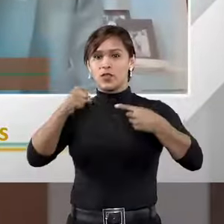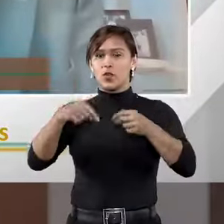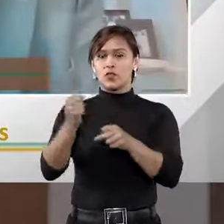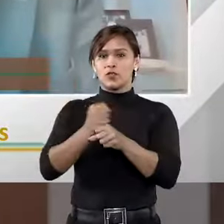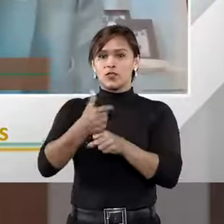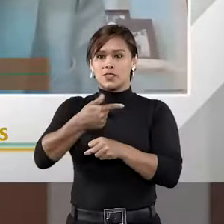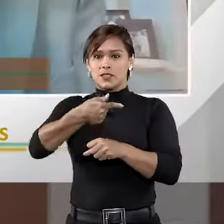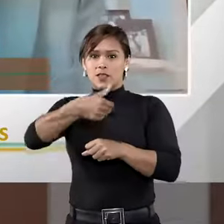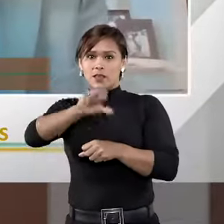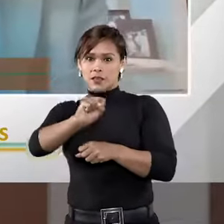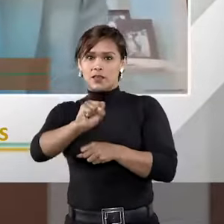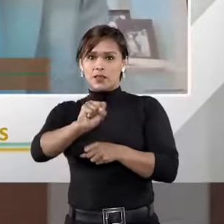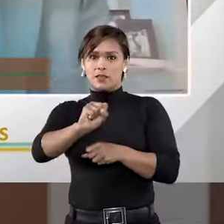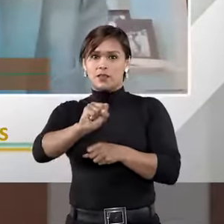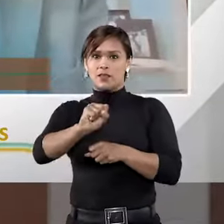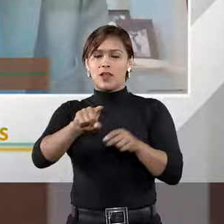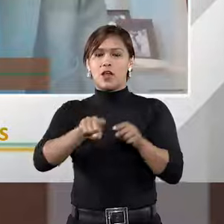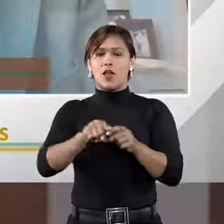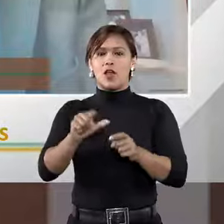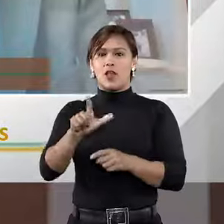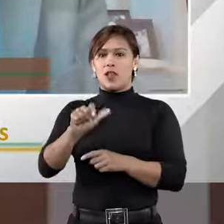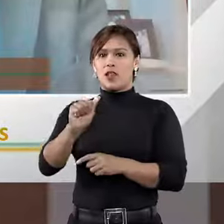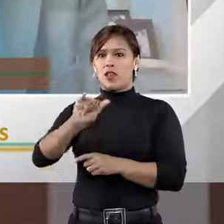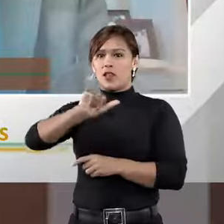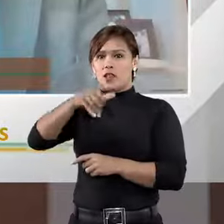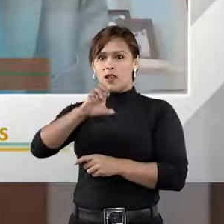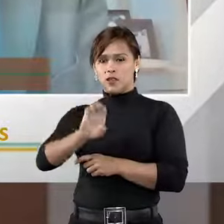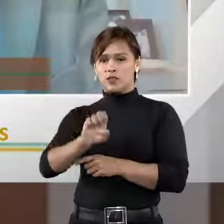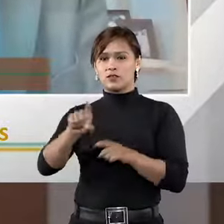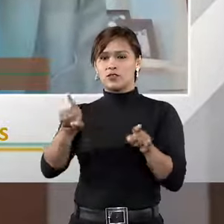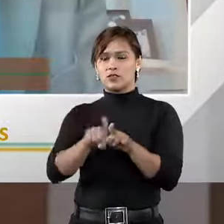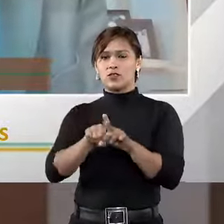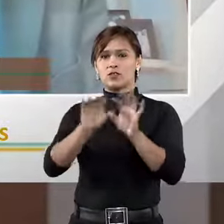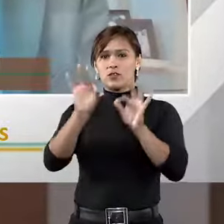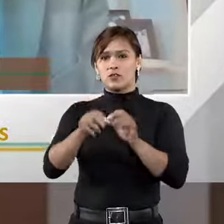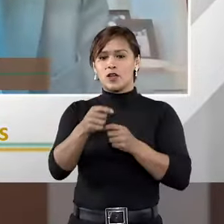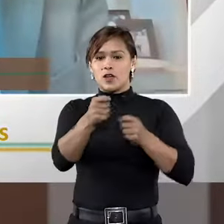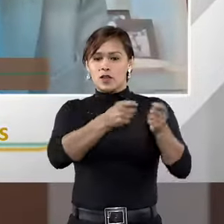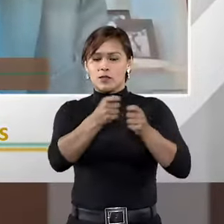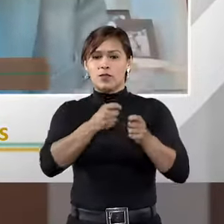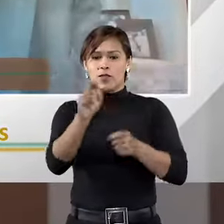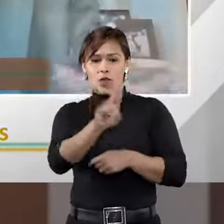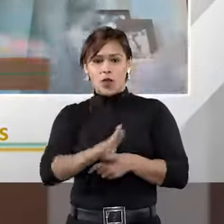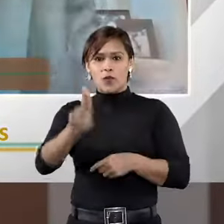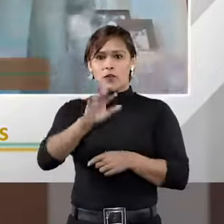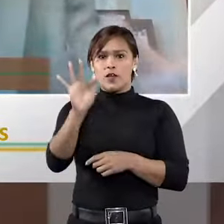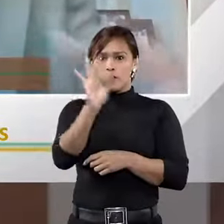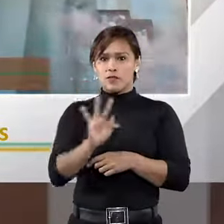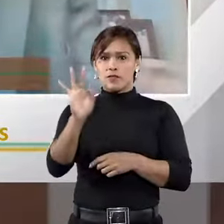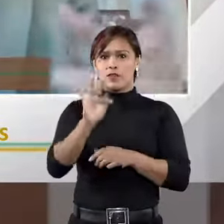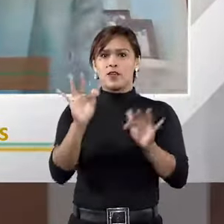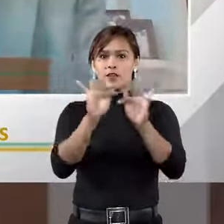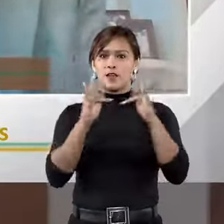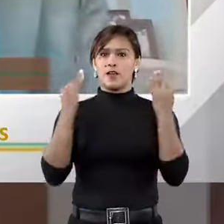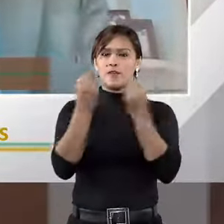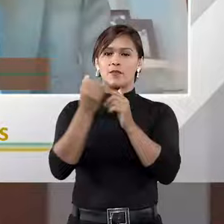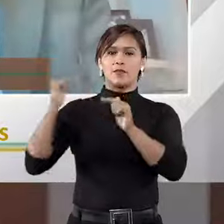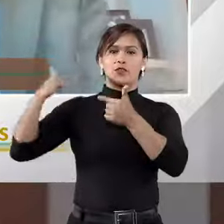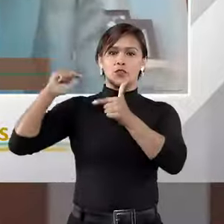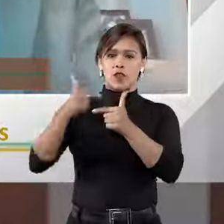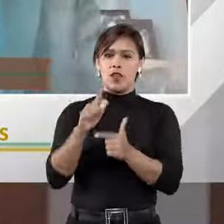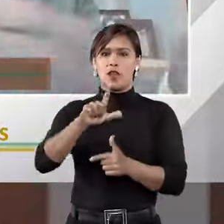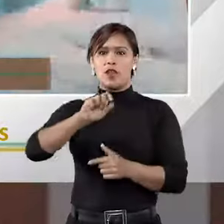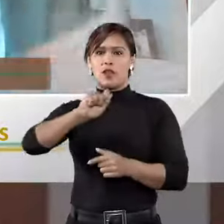anos 70, o famoso caso Laje, foi um caso de uma arbitragem envolvendo a União Federal e a família dos herdeiros lá do senhor